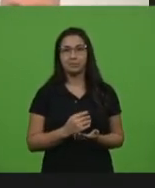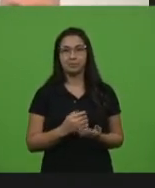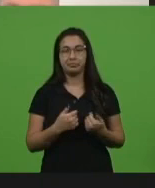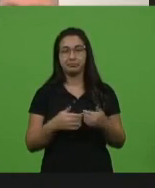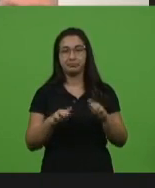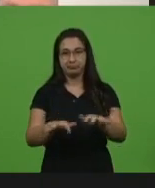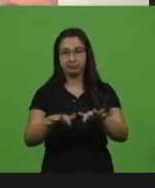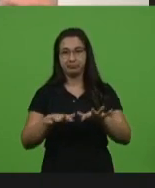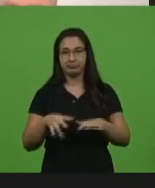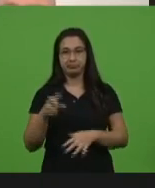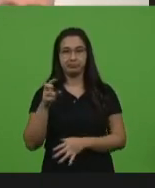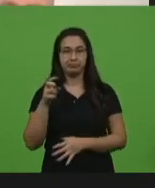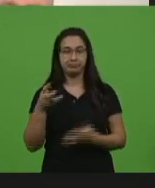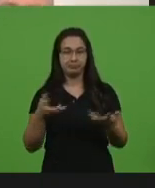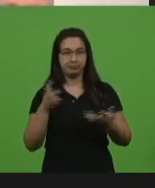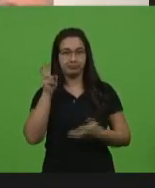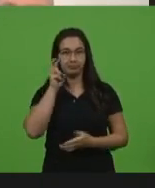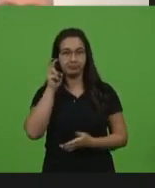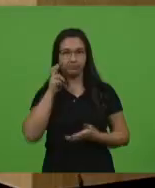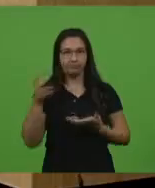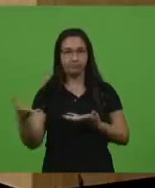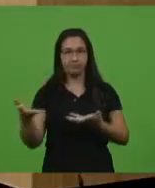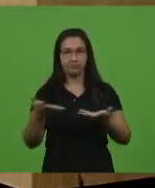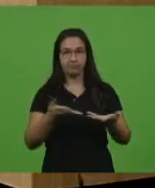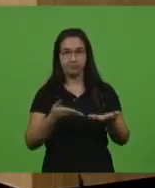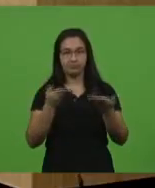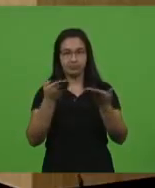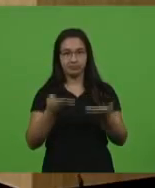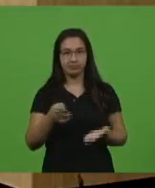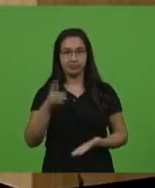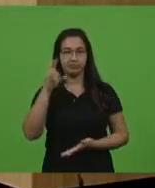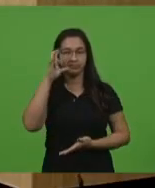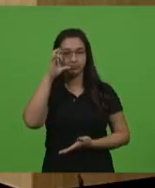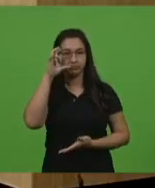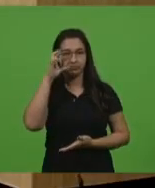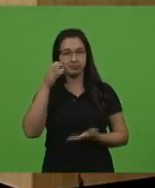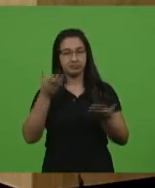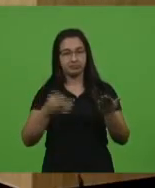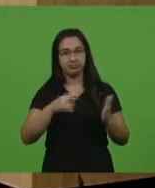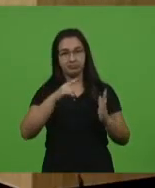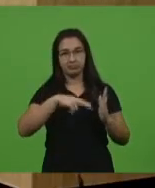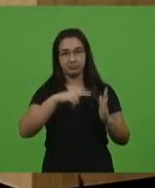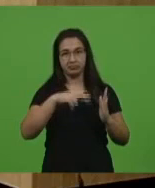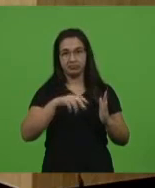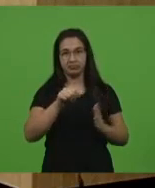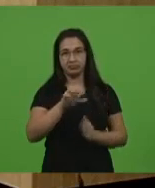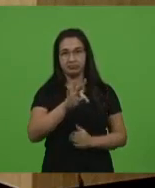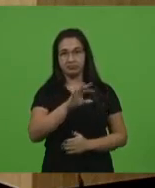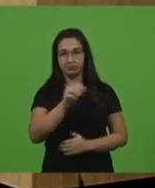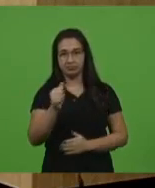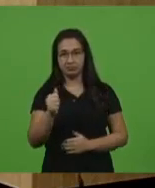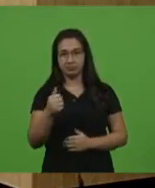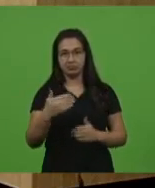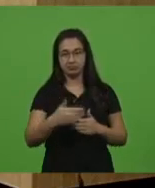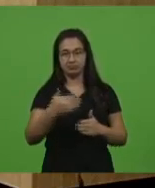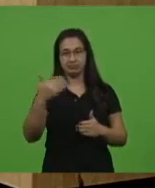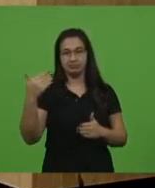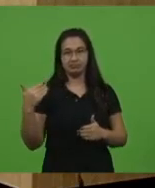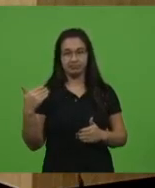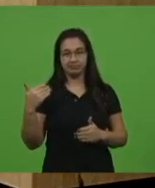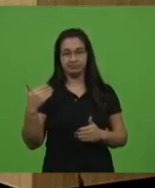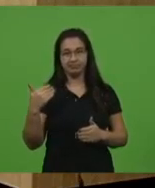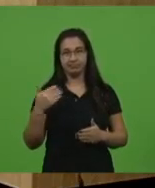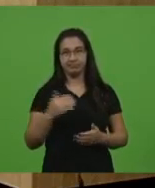secretário da Assembleia Legislativa, deputado Ricardo Alba, para que possa fazer as leituras das atas